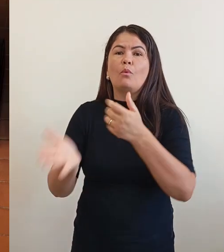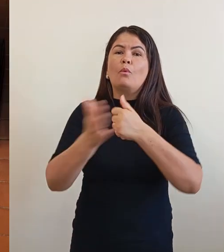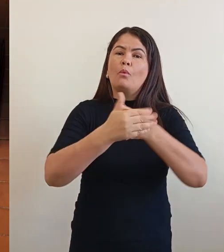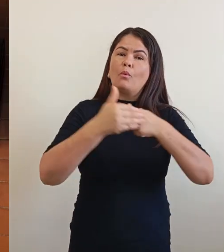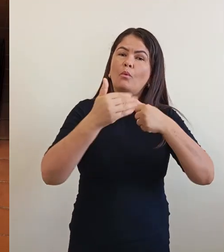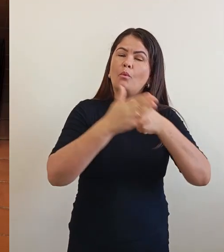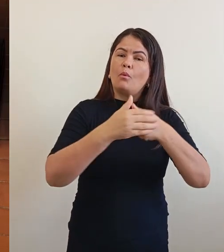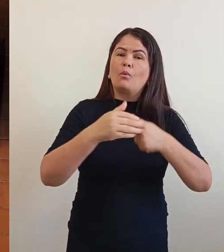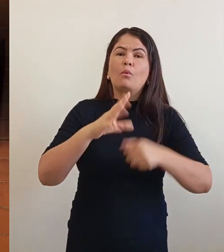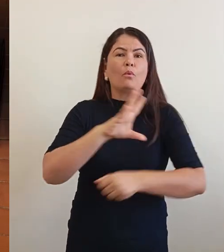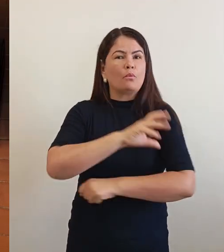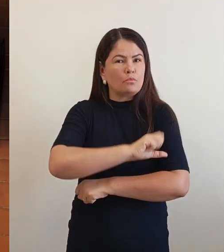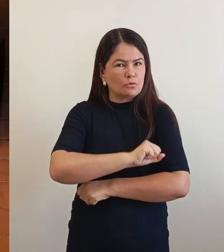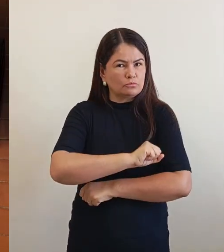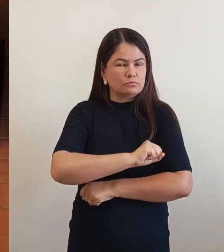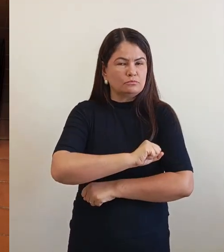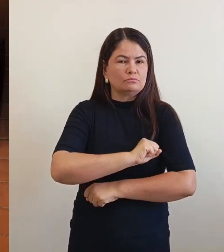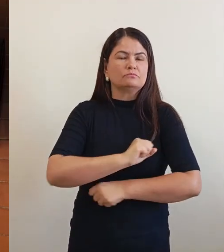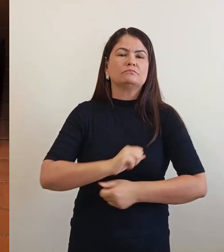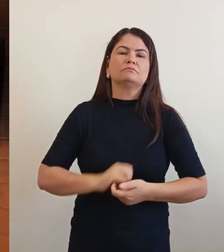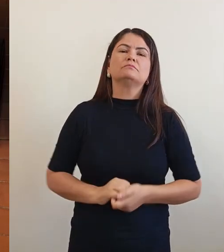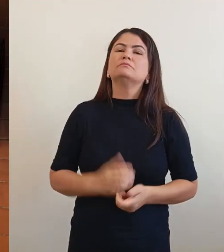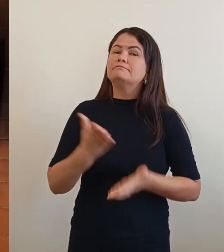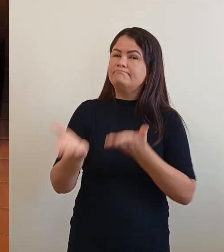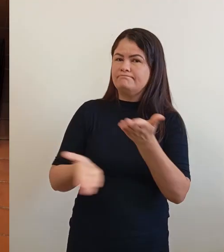dedicação às pessoas. Vamos ao bloco da saúde.